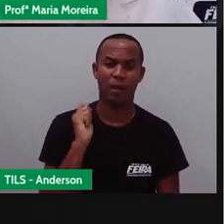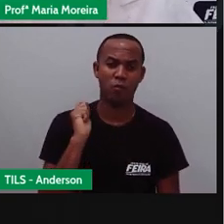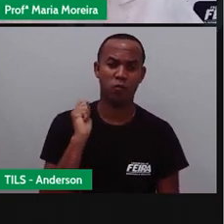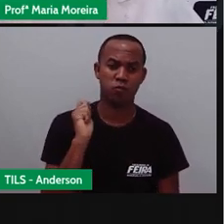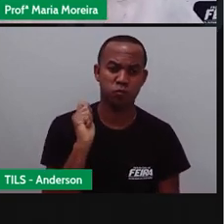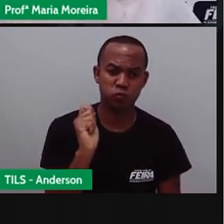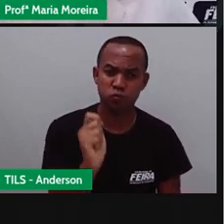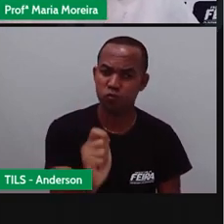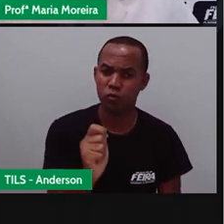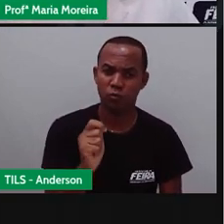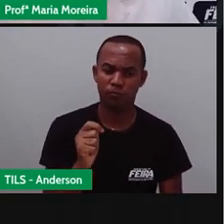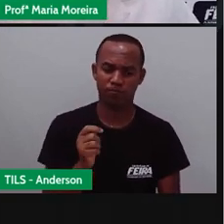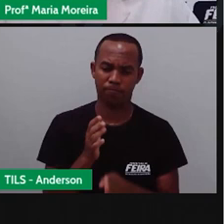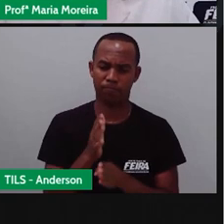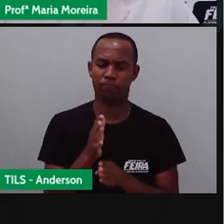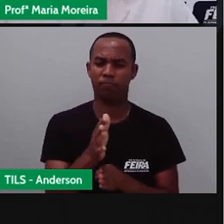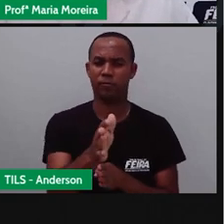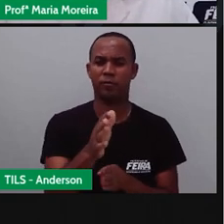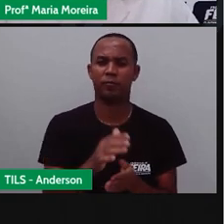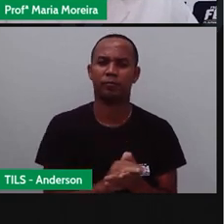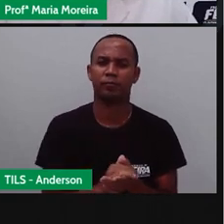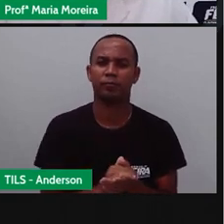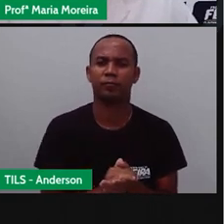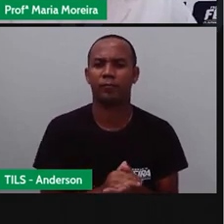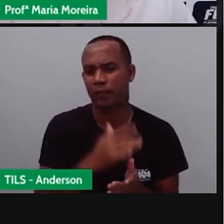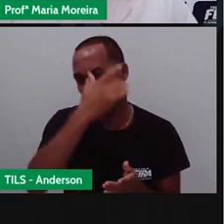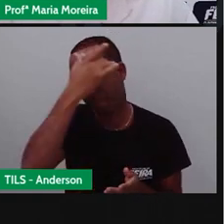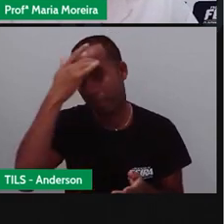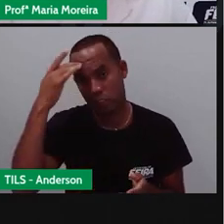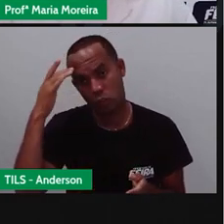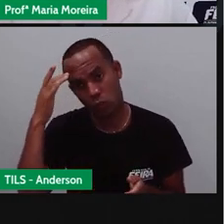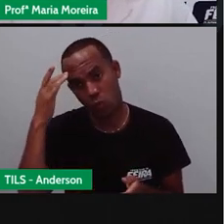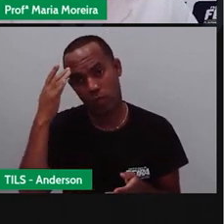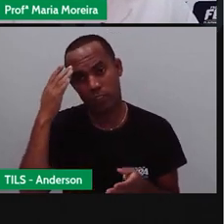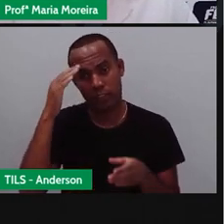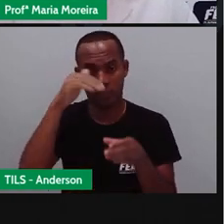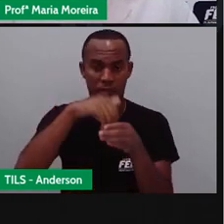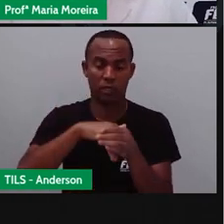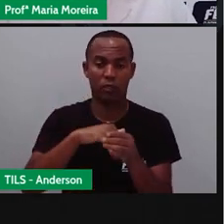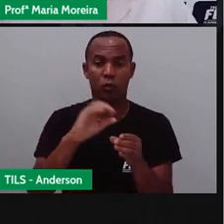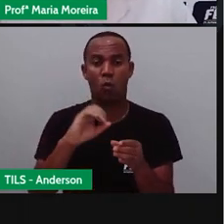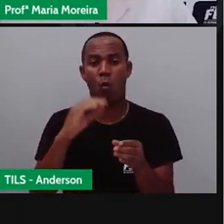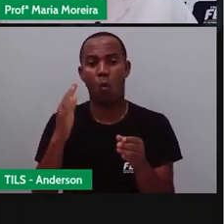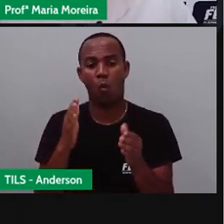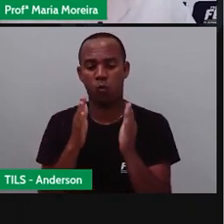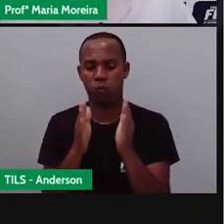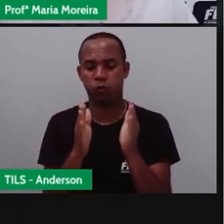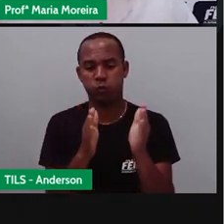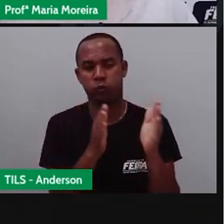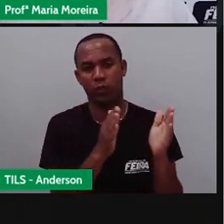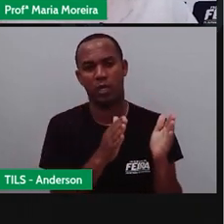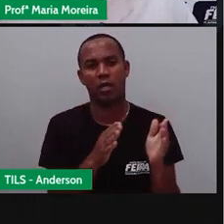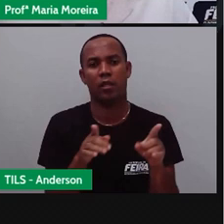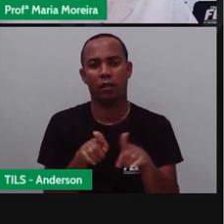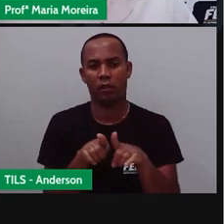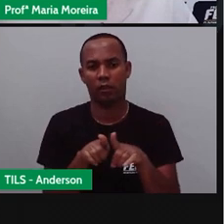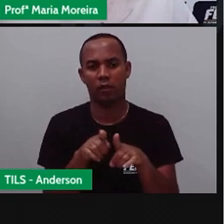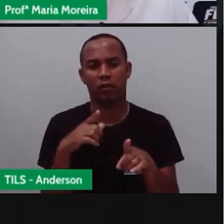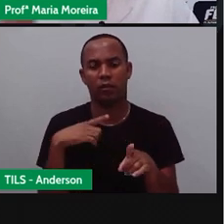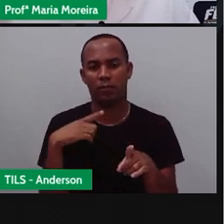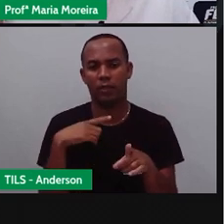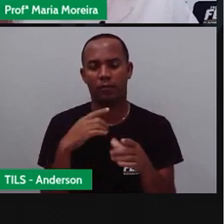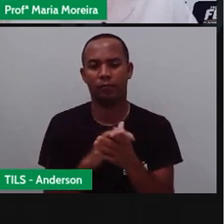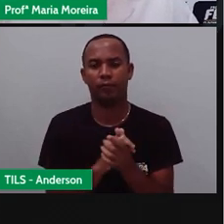todos os vagões. Que podem ser de passageiro ou de carga. Aqui em Feira de Santana a gente tinha a